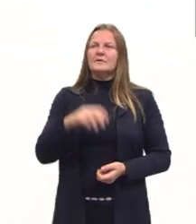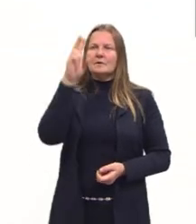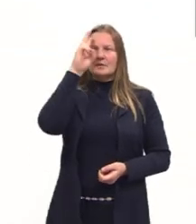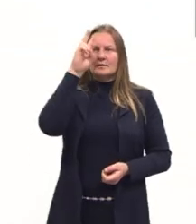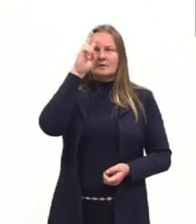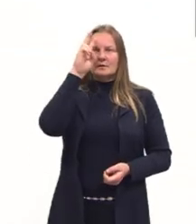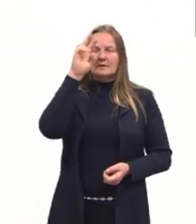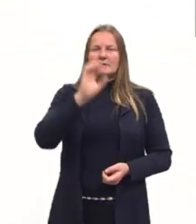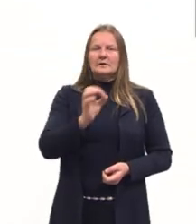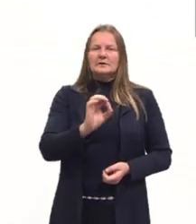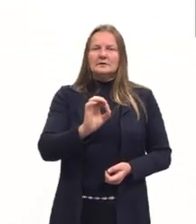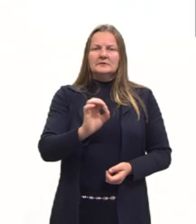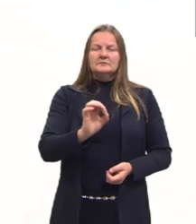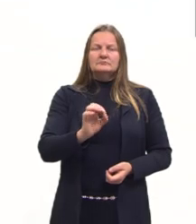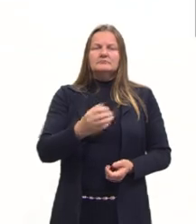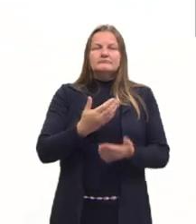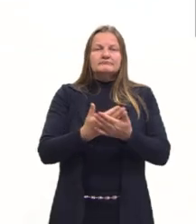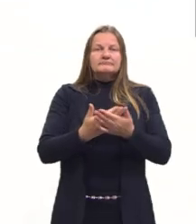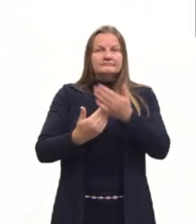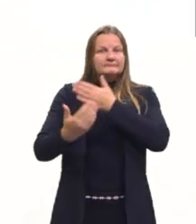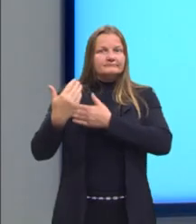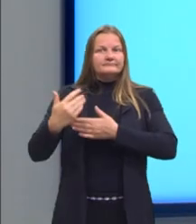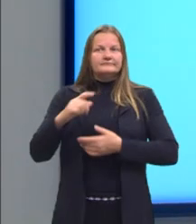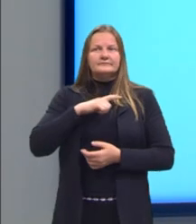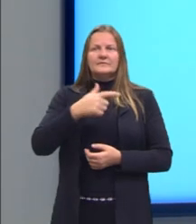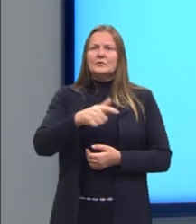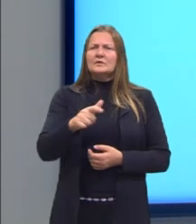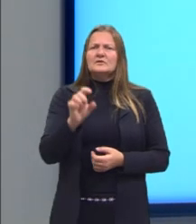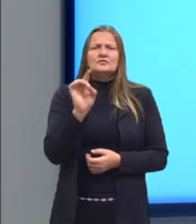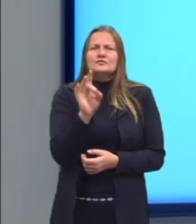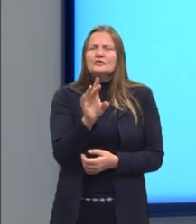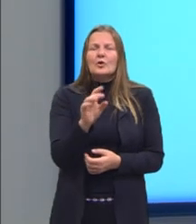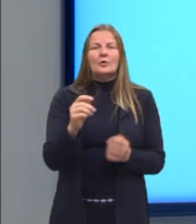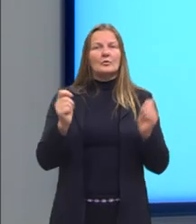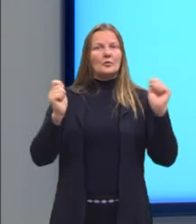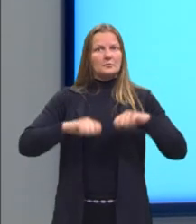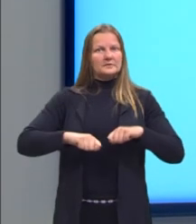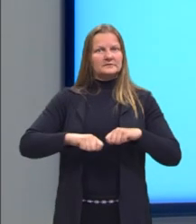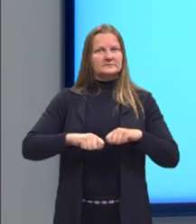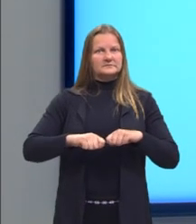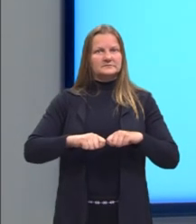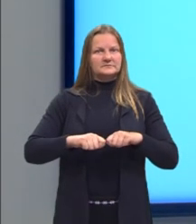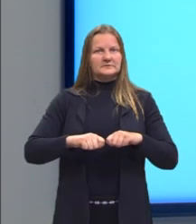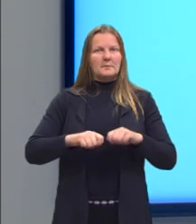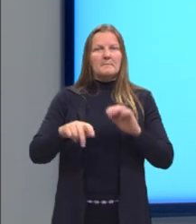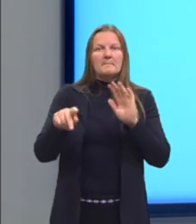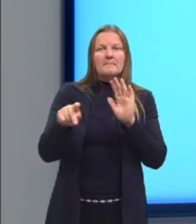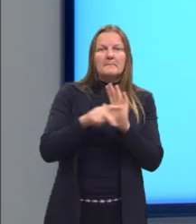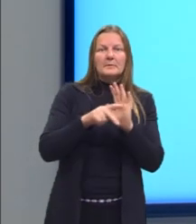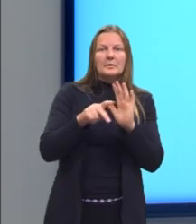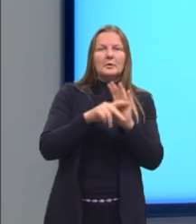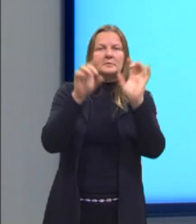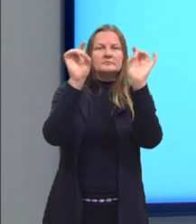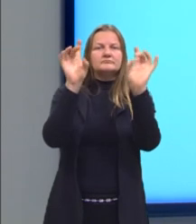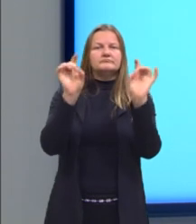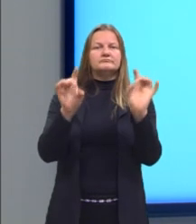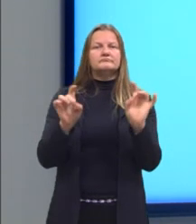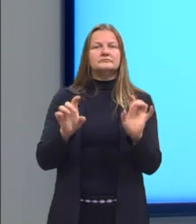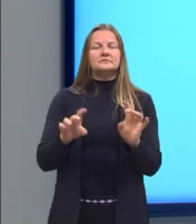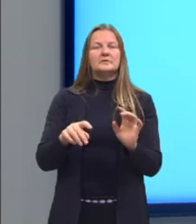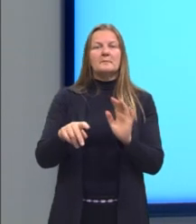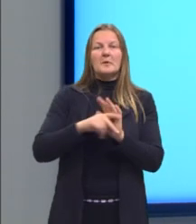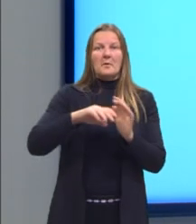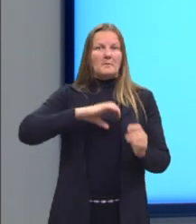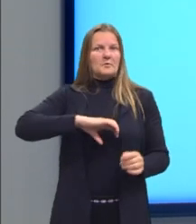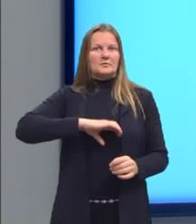do que a gente comentou na aula anterior, a gente não tem só competências que são especificamente de